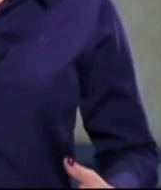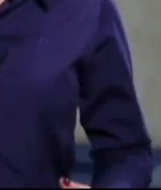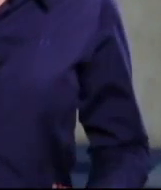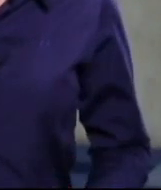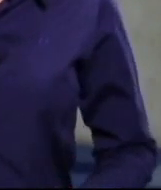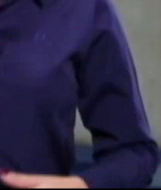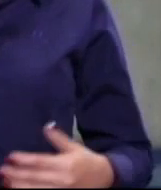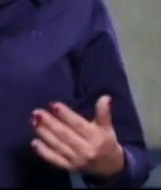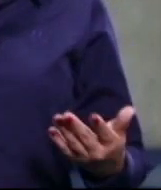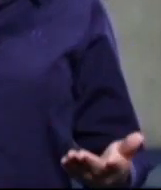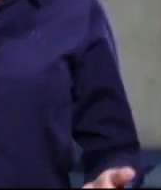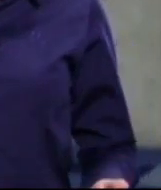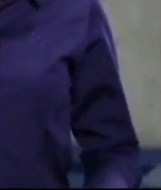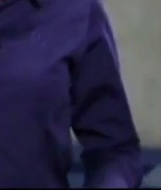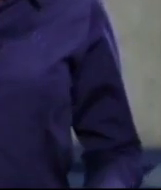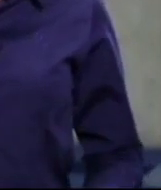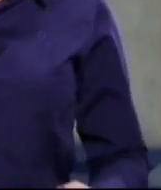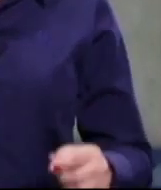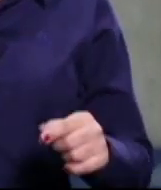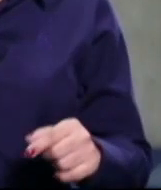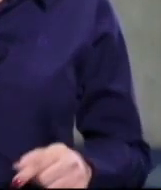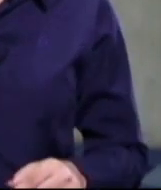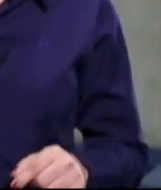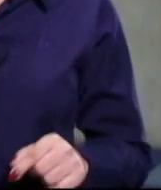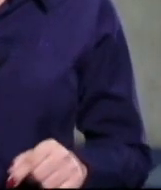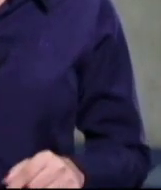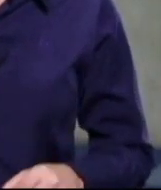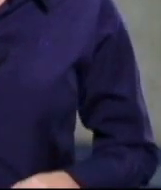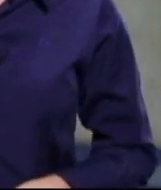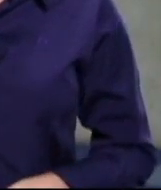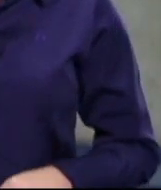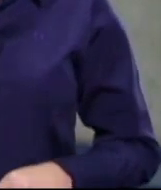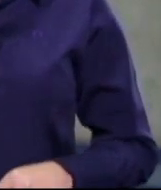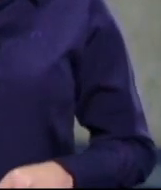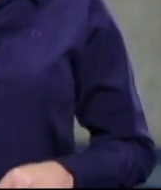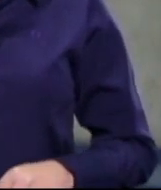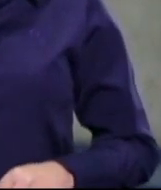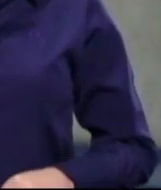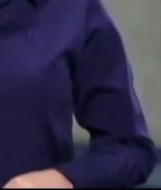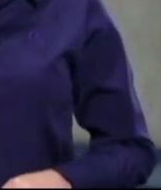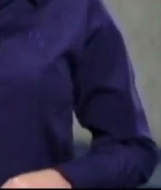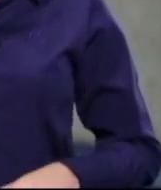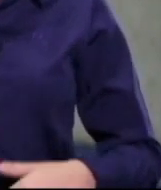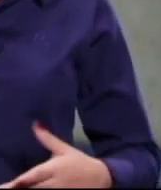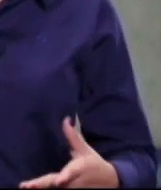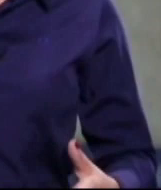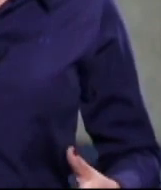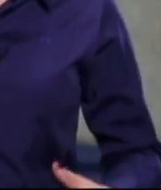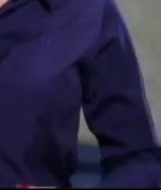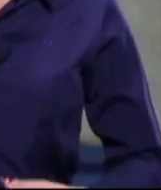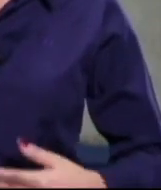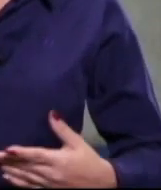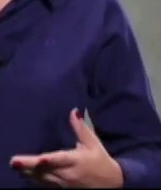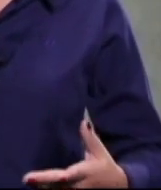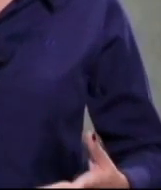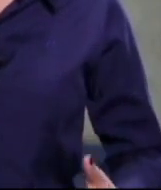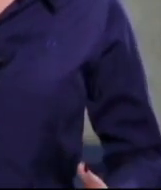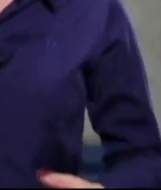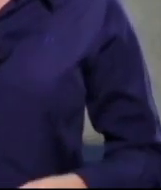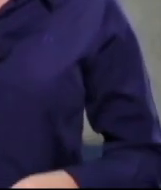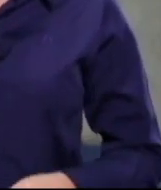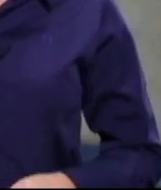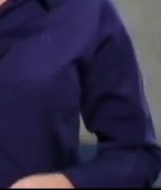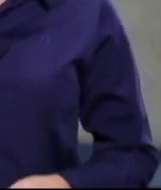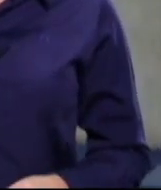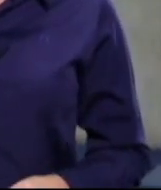não permeou apenas o Congresso Nacional, mas também o Legislativo Estadual Cearense. O assunto também trouxe à